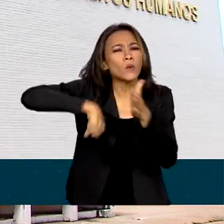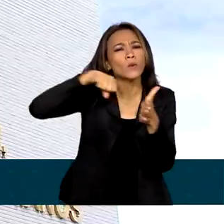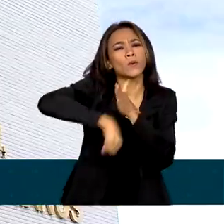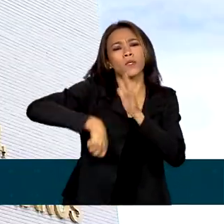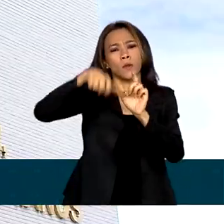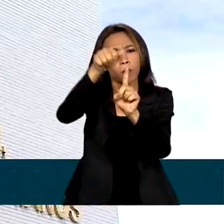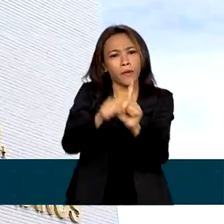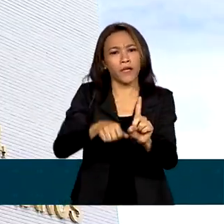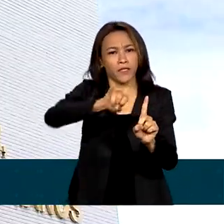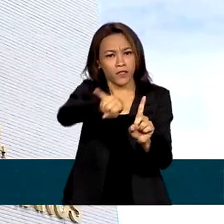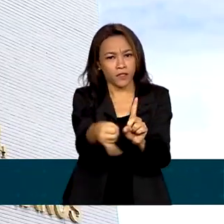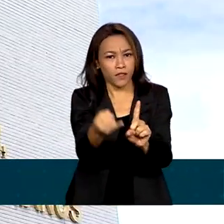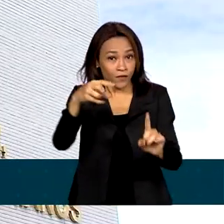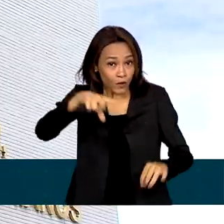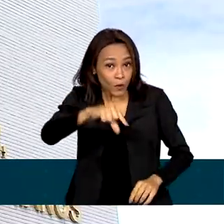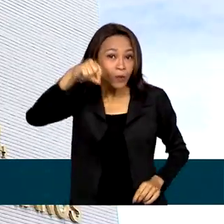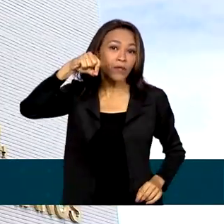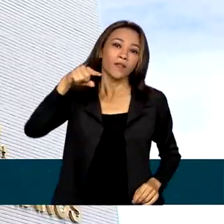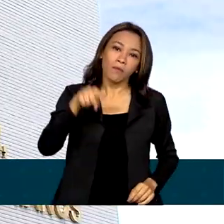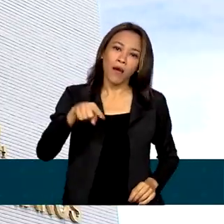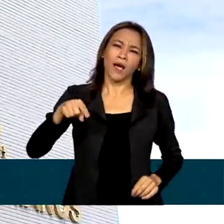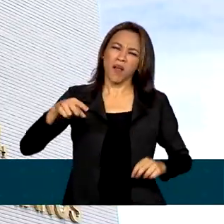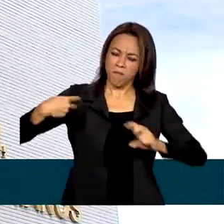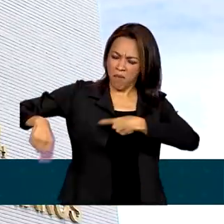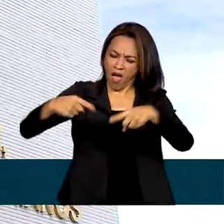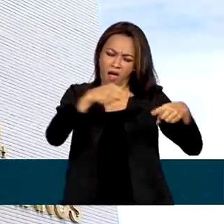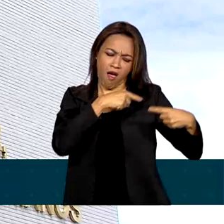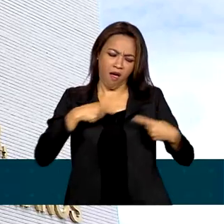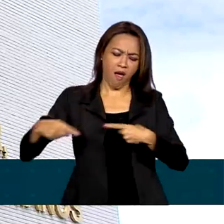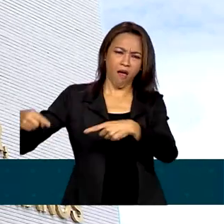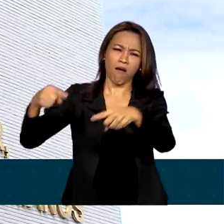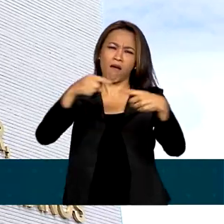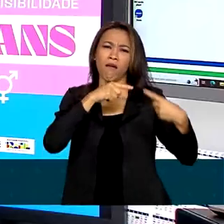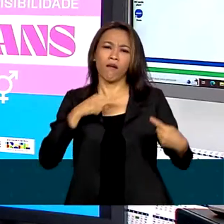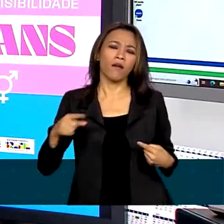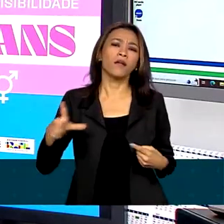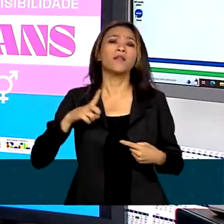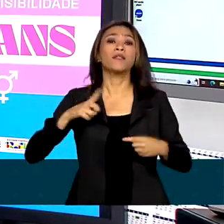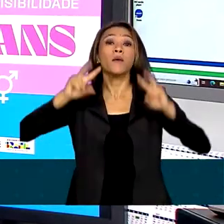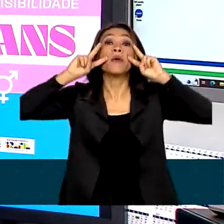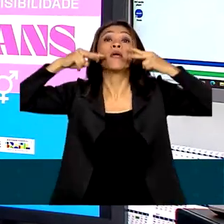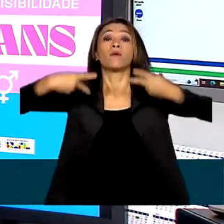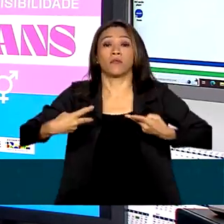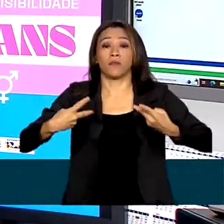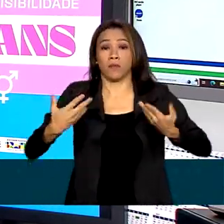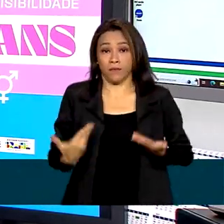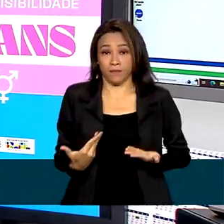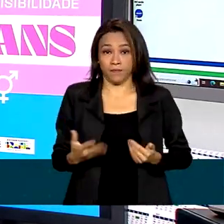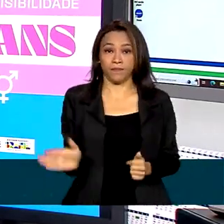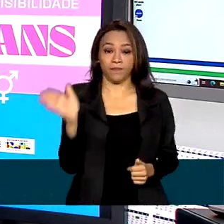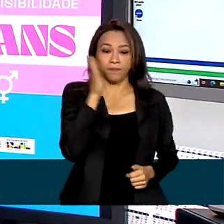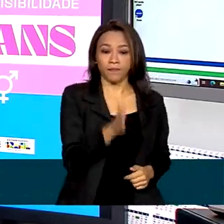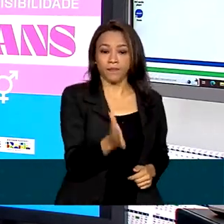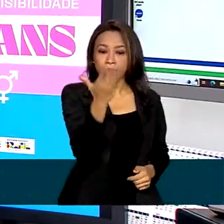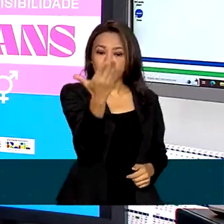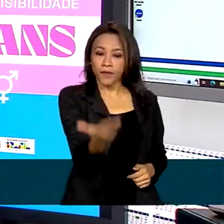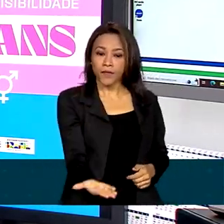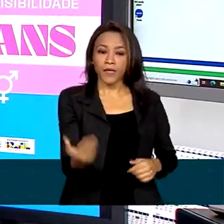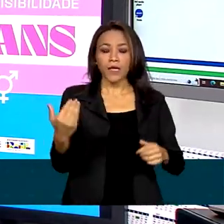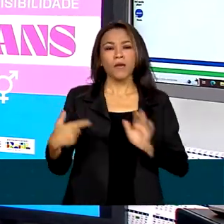janeiro foi escolhido para intensificar os debates e obter reconhecimento. Visibilizar é a gente